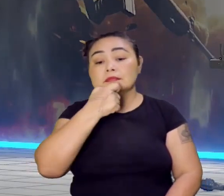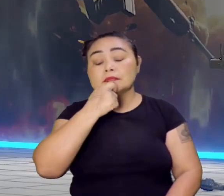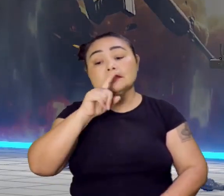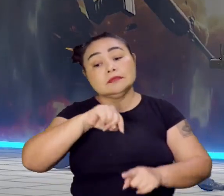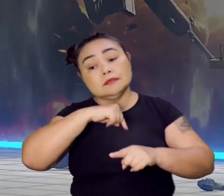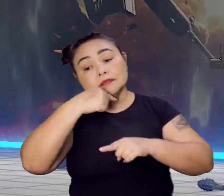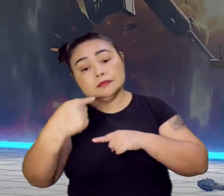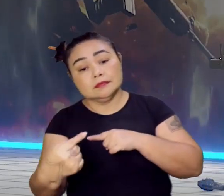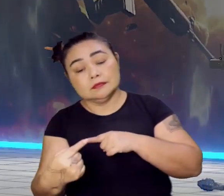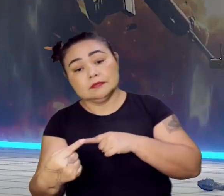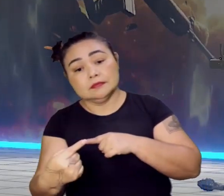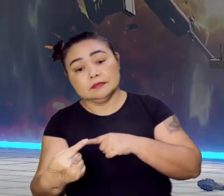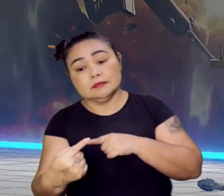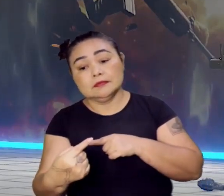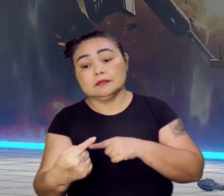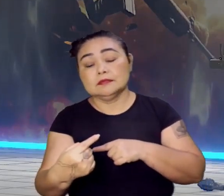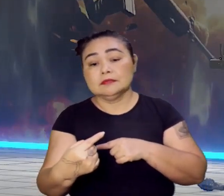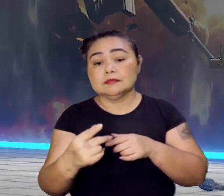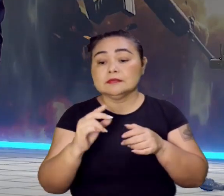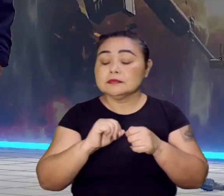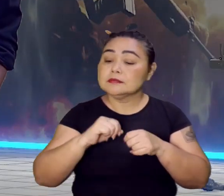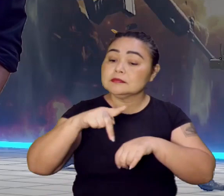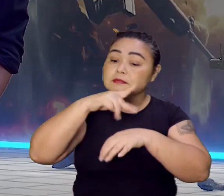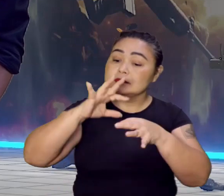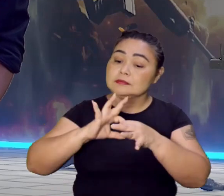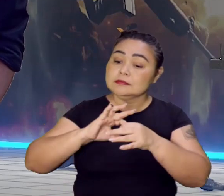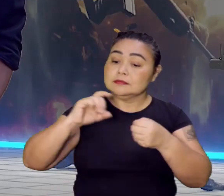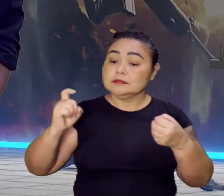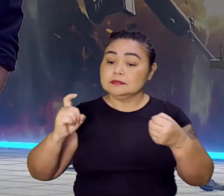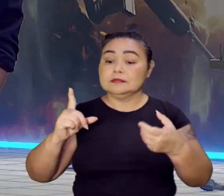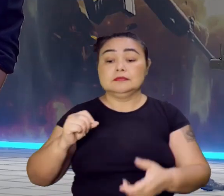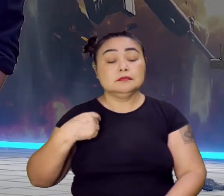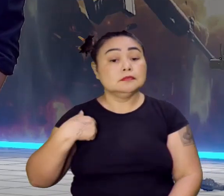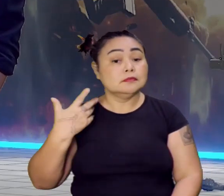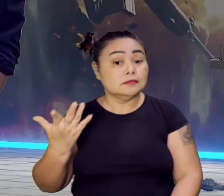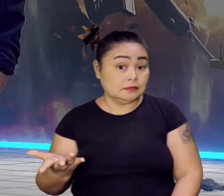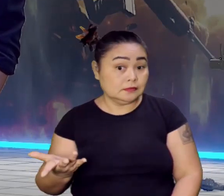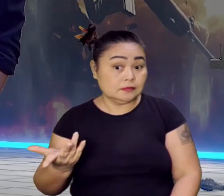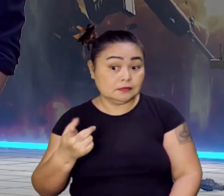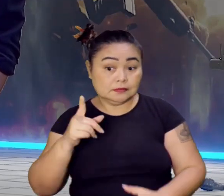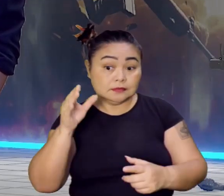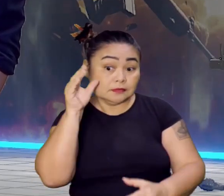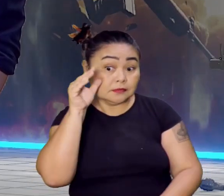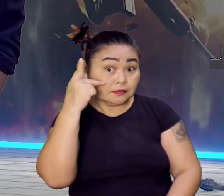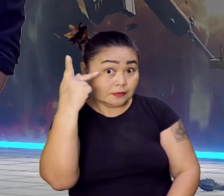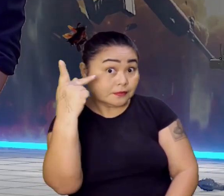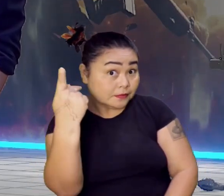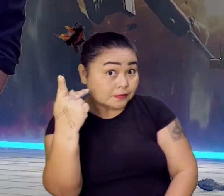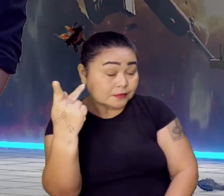se torna Guiana, um país independente. Olha aí, curiosidade para vocês.